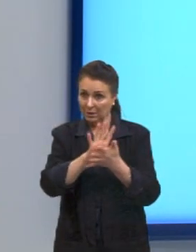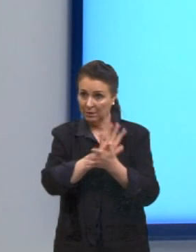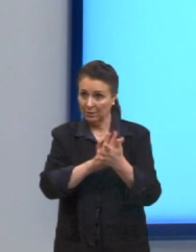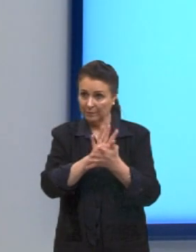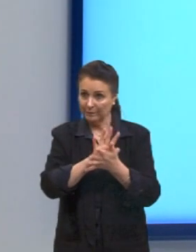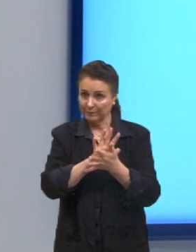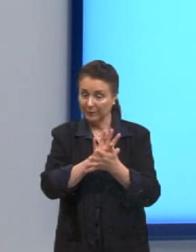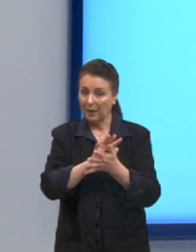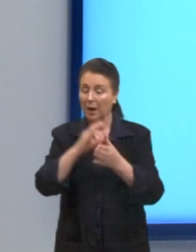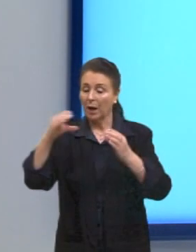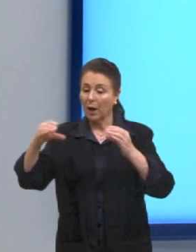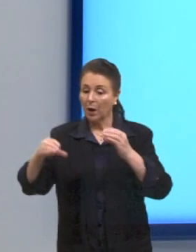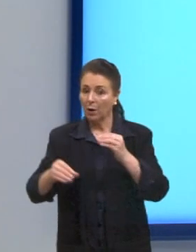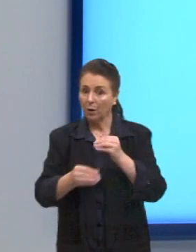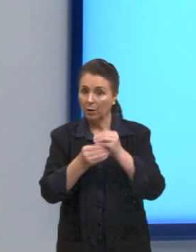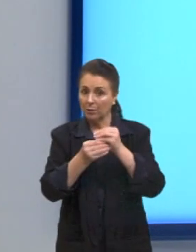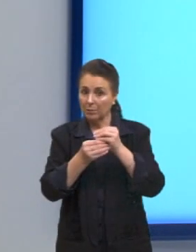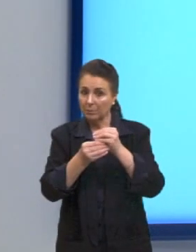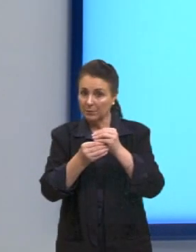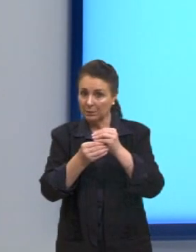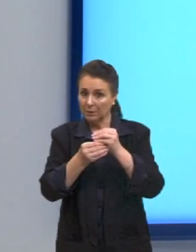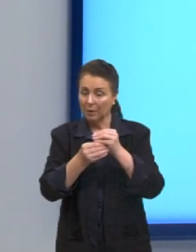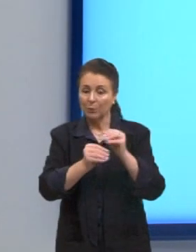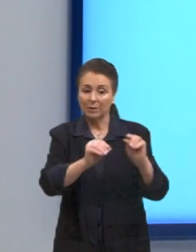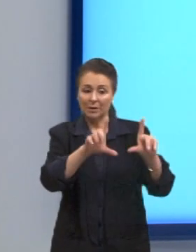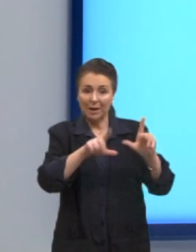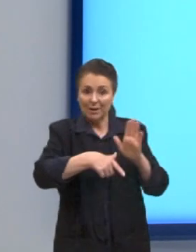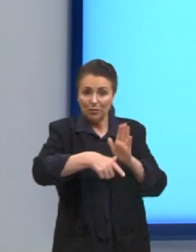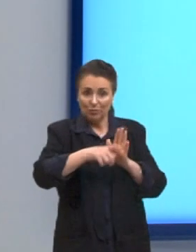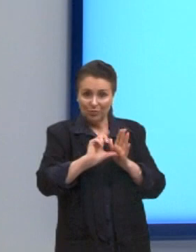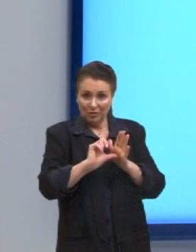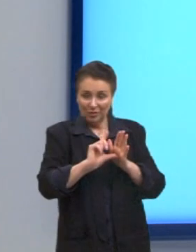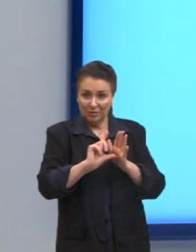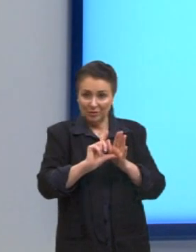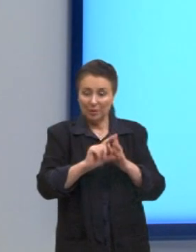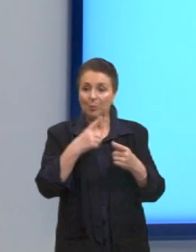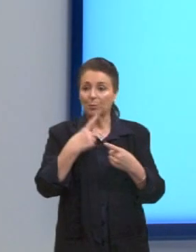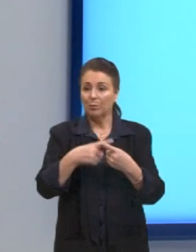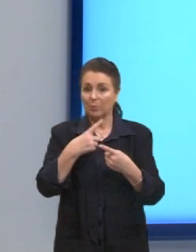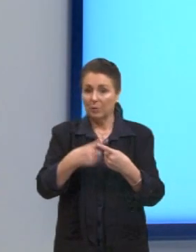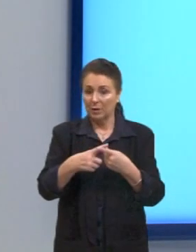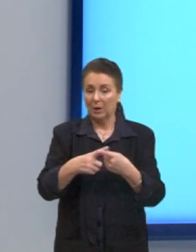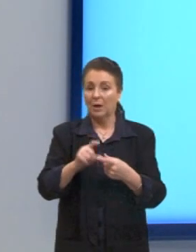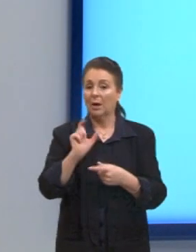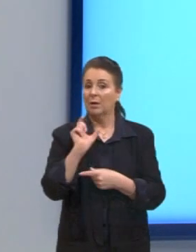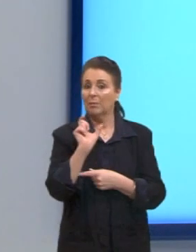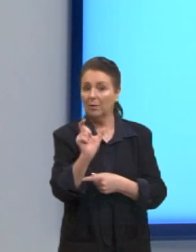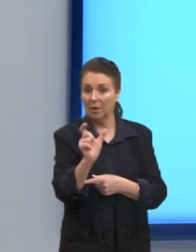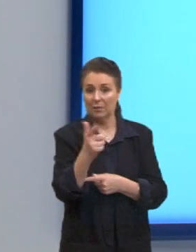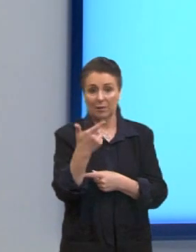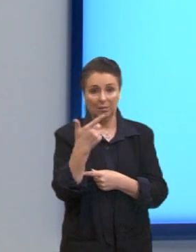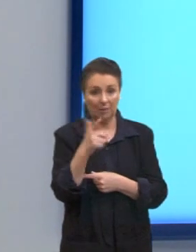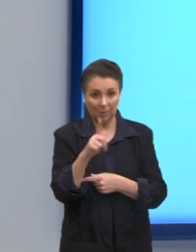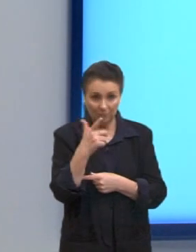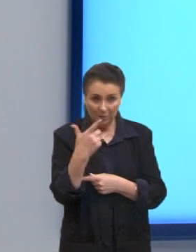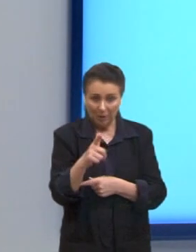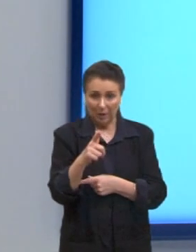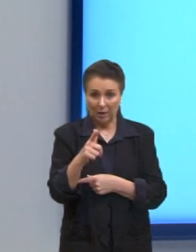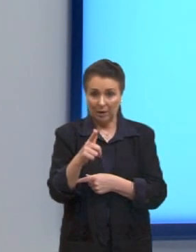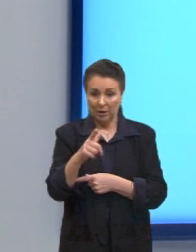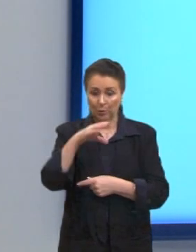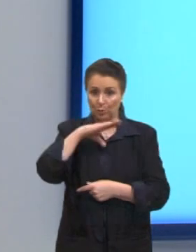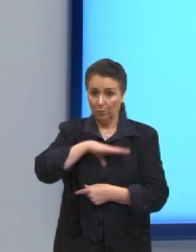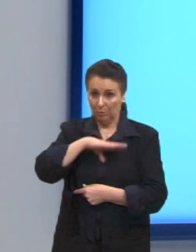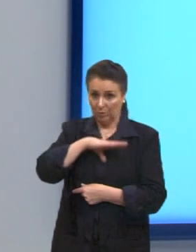complementa o último item da tela anterior. Porque aqui está dizendo que, se a palavra não tiver um correspondente em língua portuguesa,